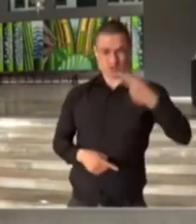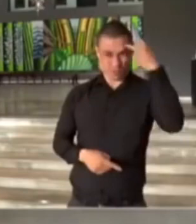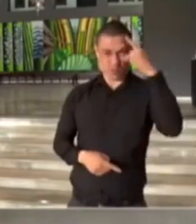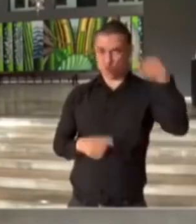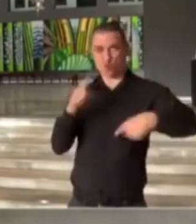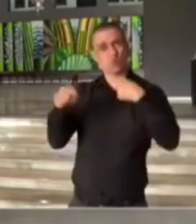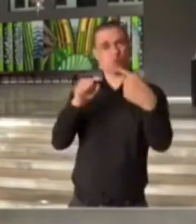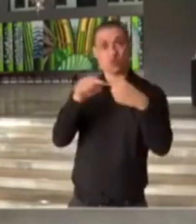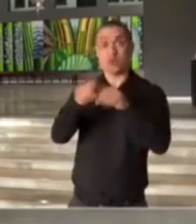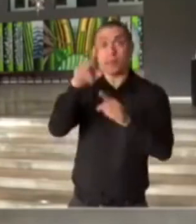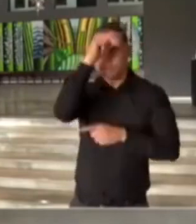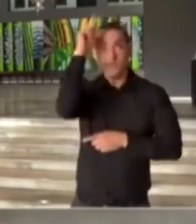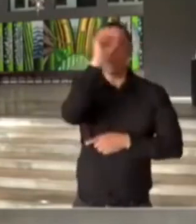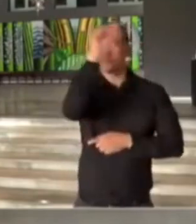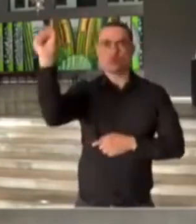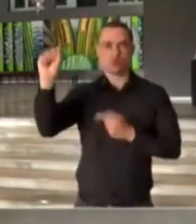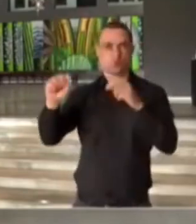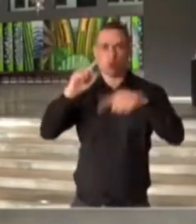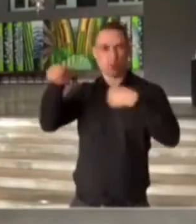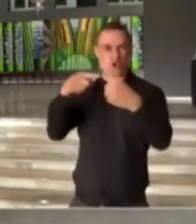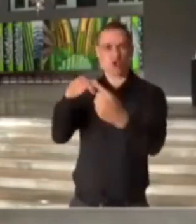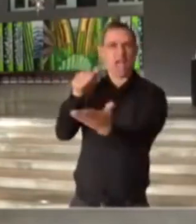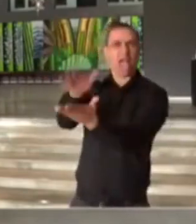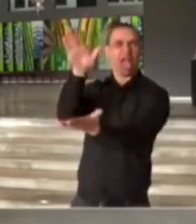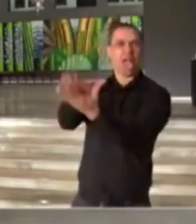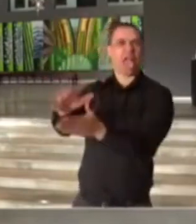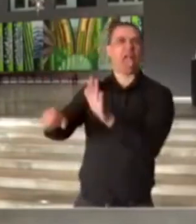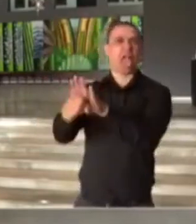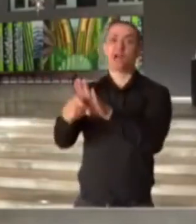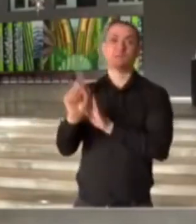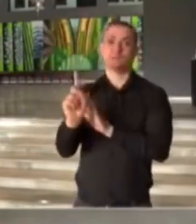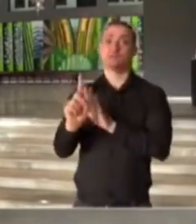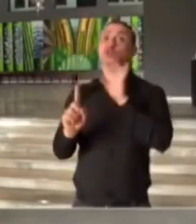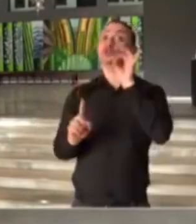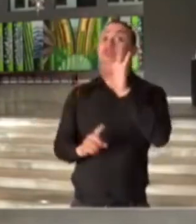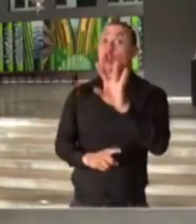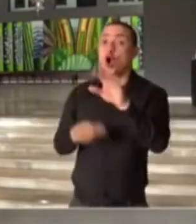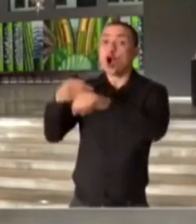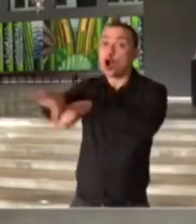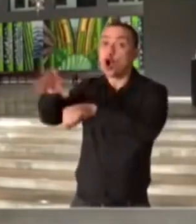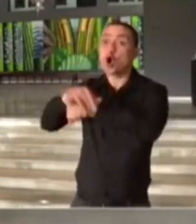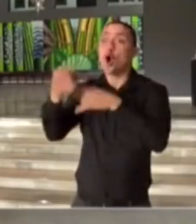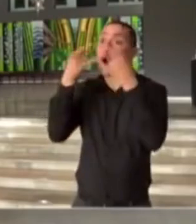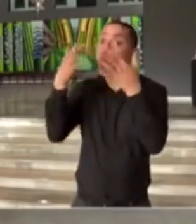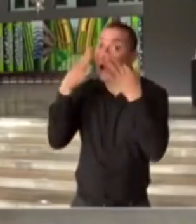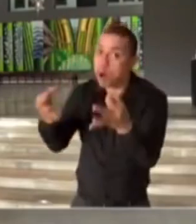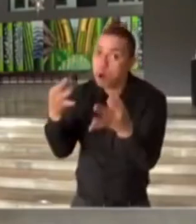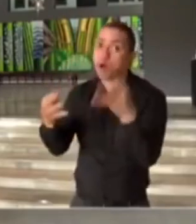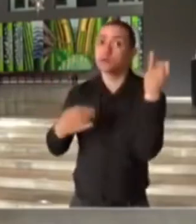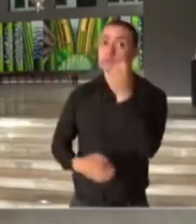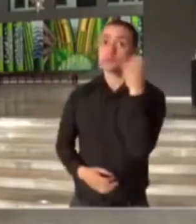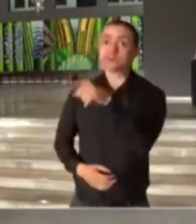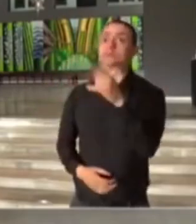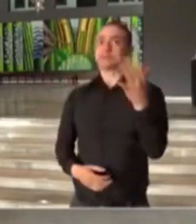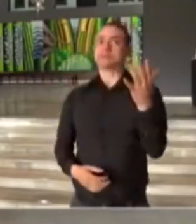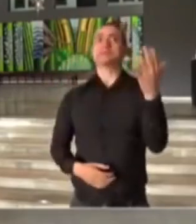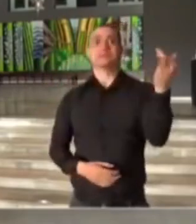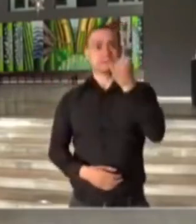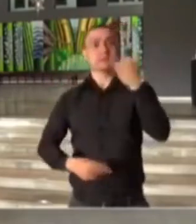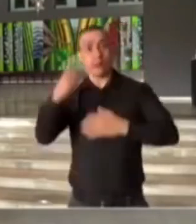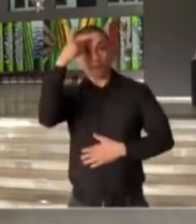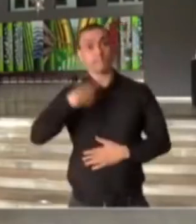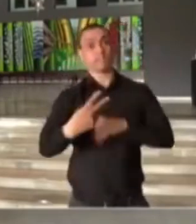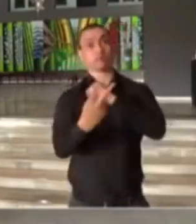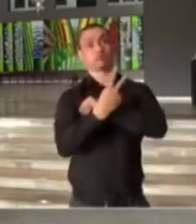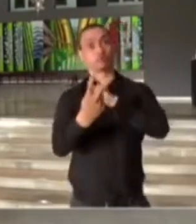Paulo, assim como das prefeituras, não é punir, mas orientar, alertar as pessoas sobre a